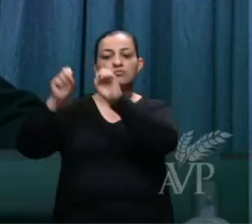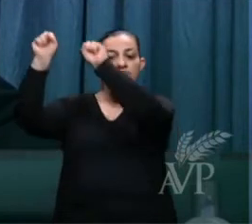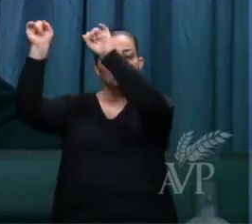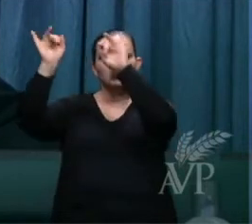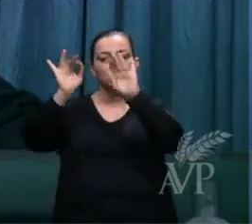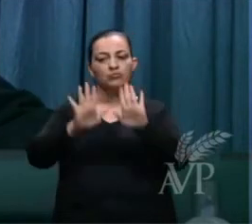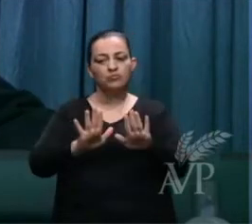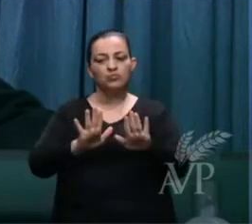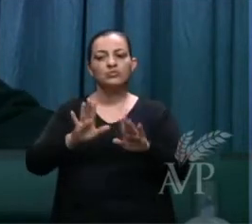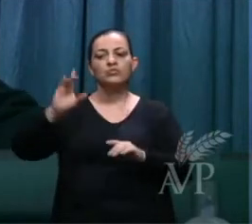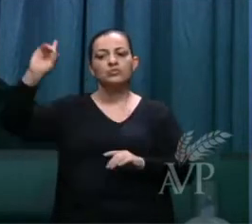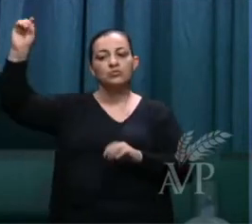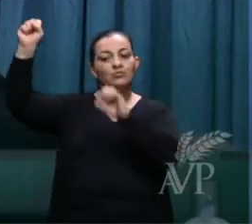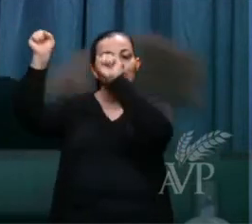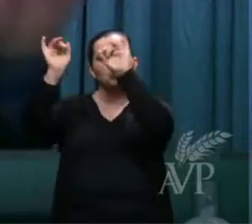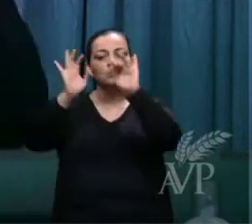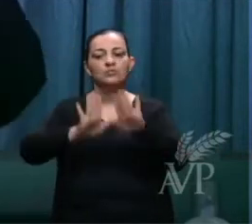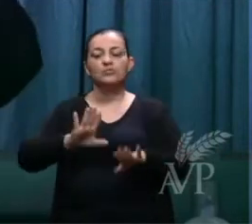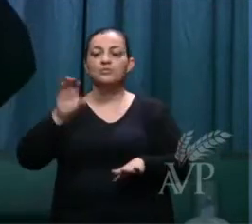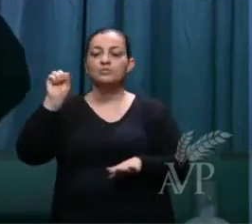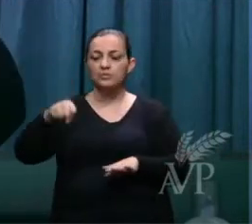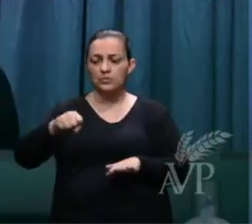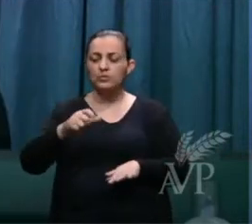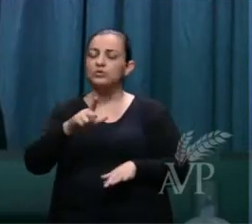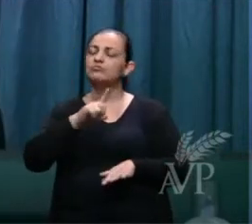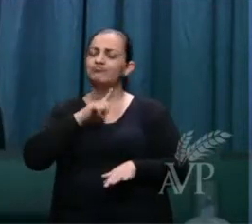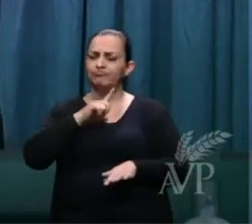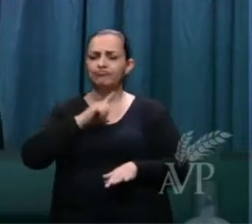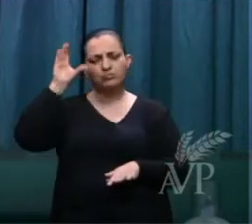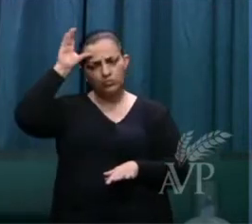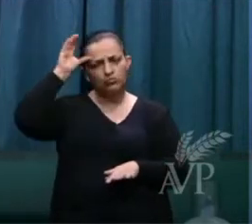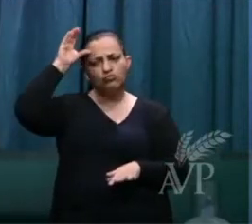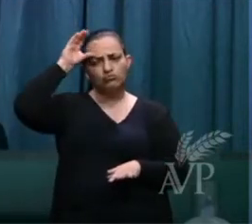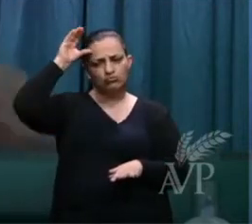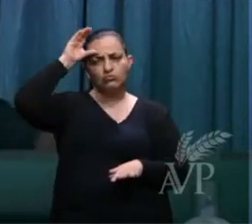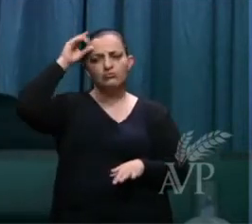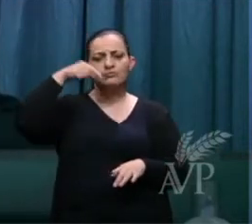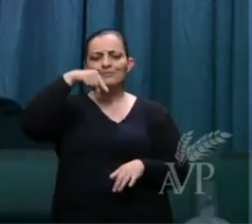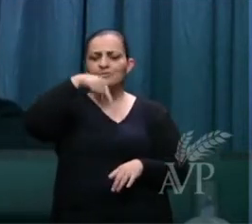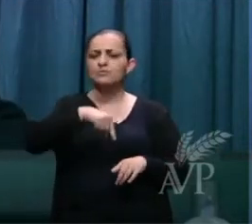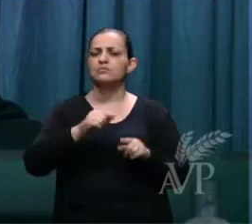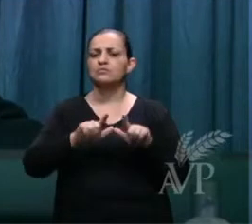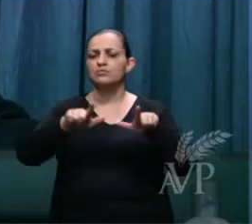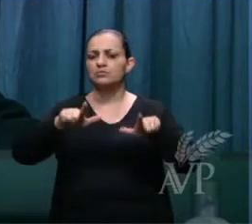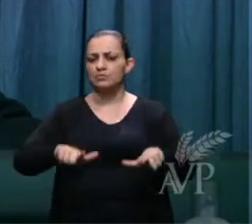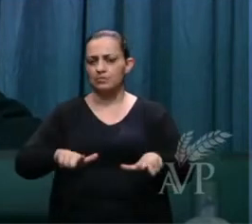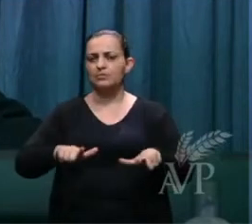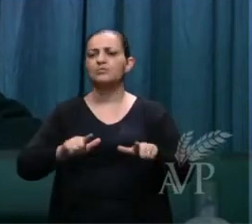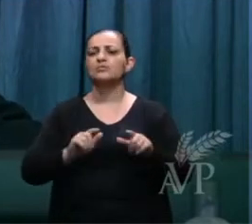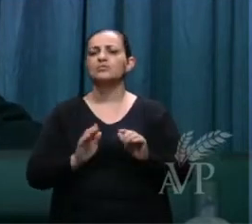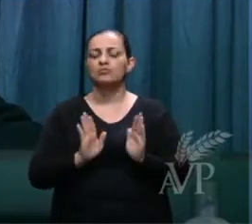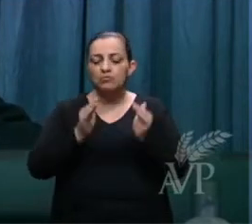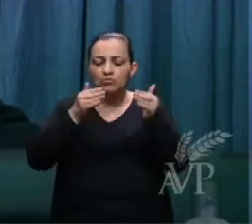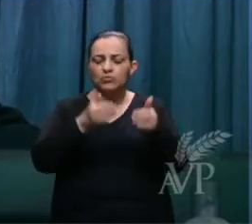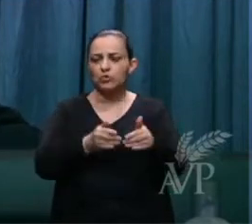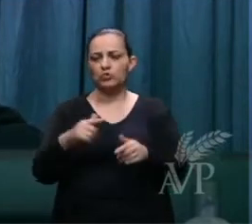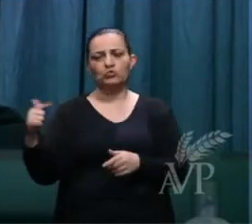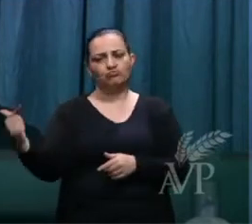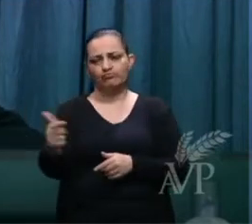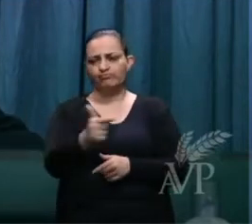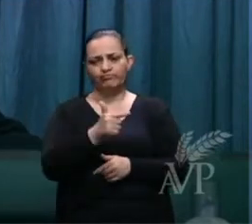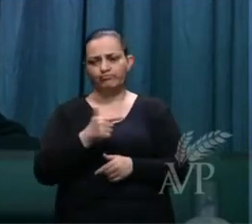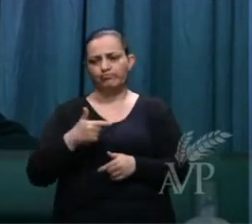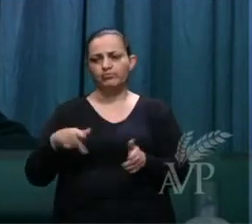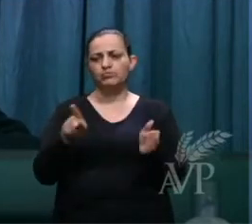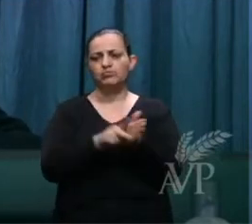de Deus. Então, você tem que ter consciência que este é um lugar. Nós não temos um lugar